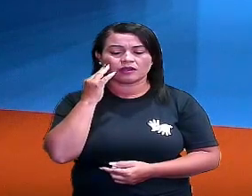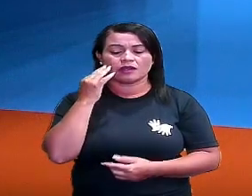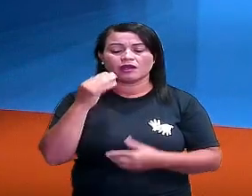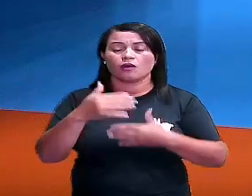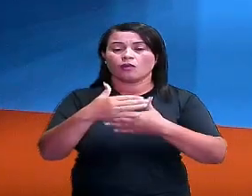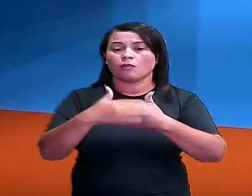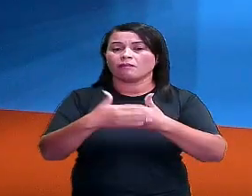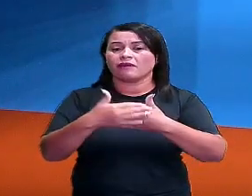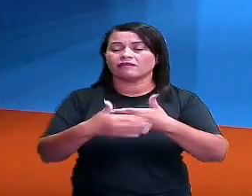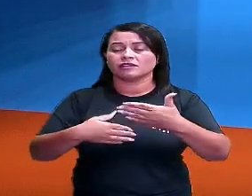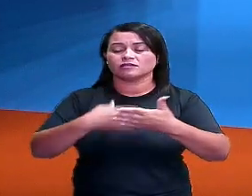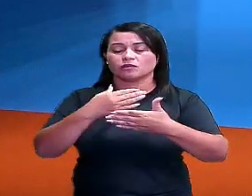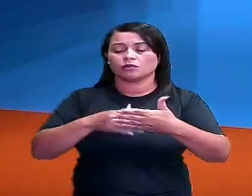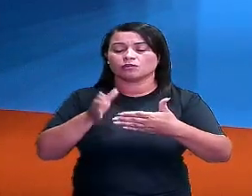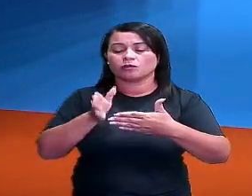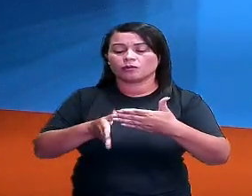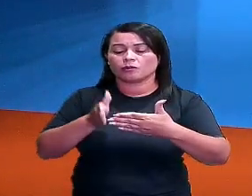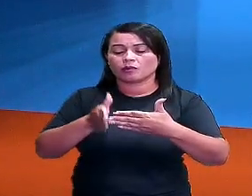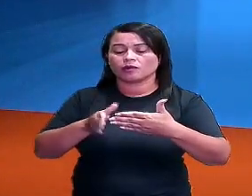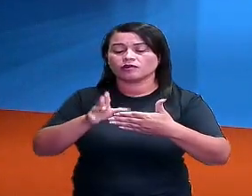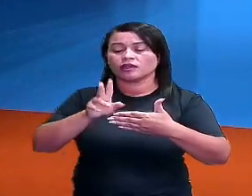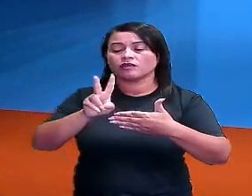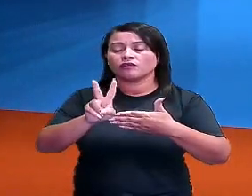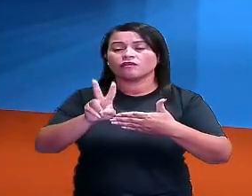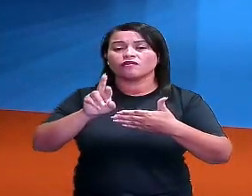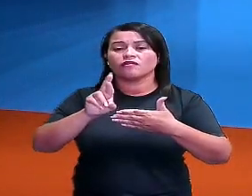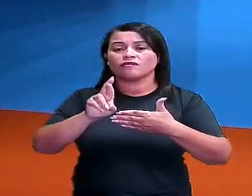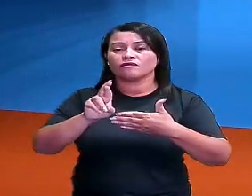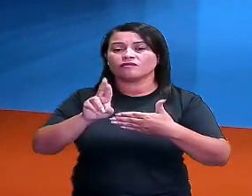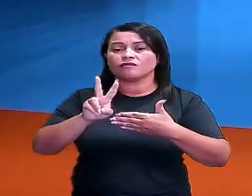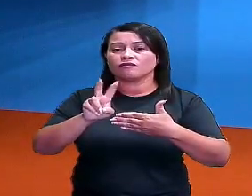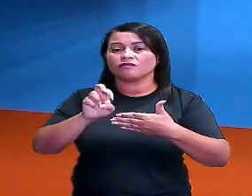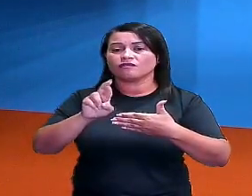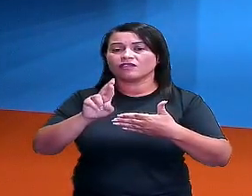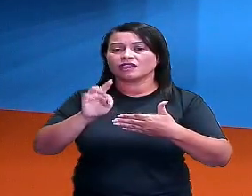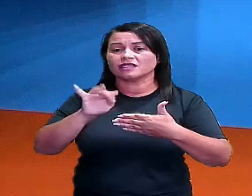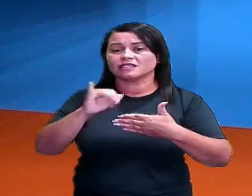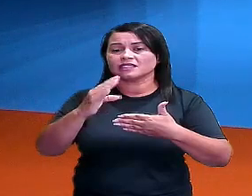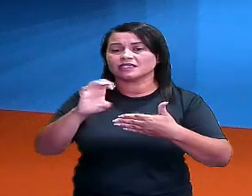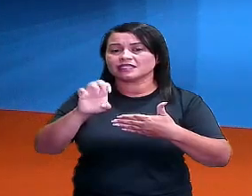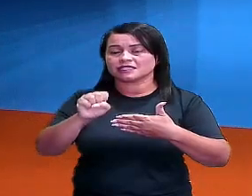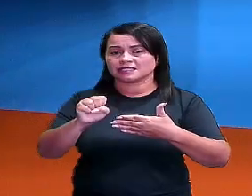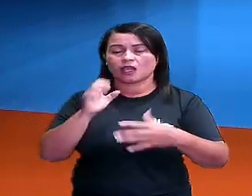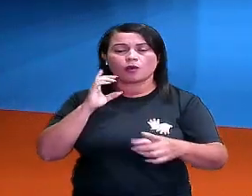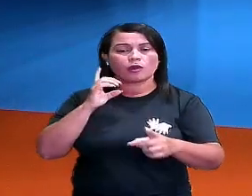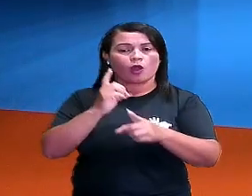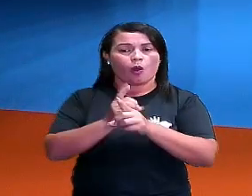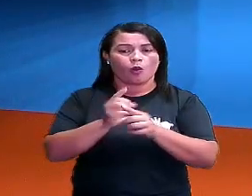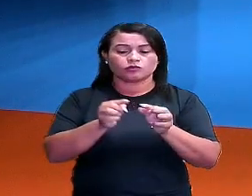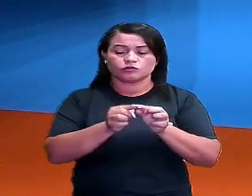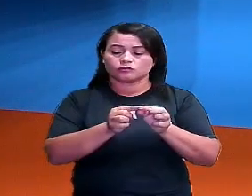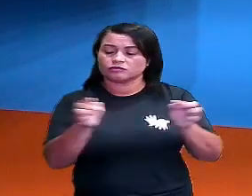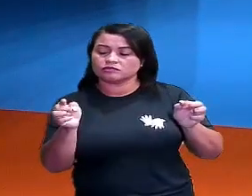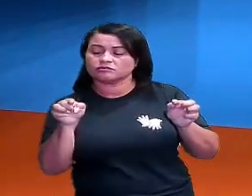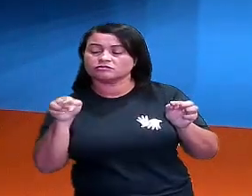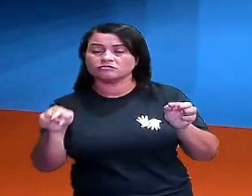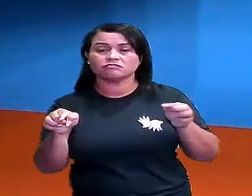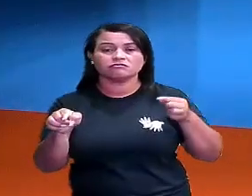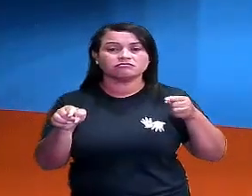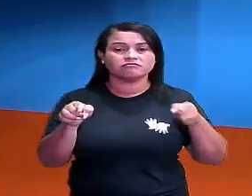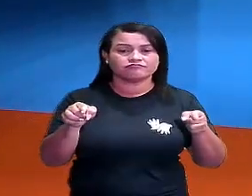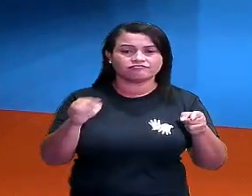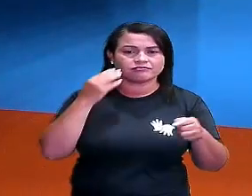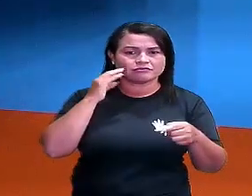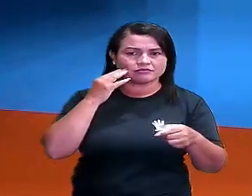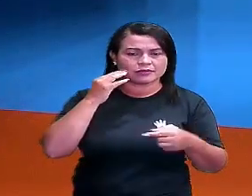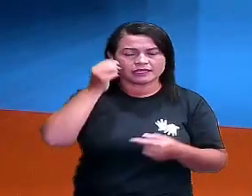outra. E o vértice é o encontro de uma aresta com outra, tá? Então, é essa ideia aqui que eu